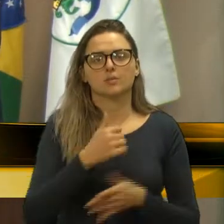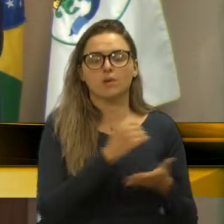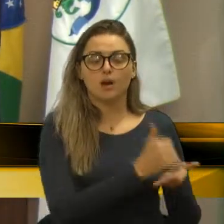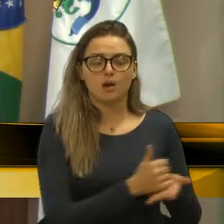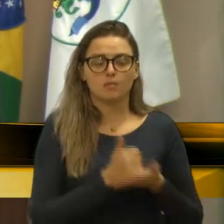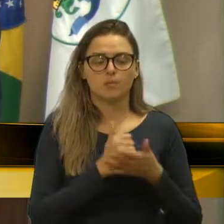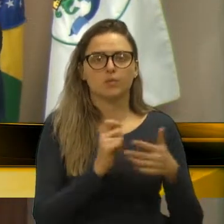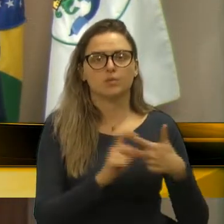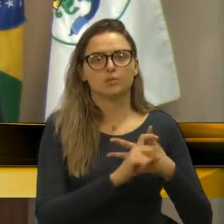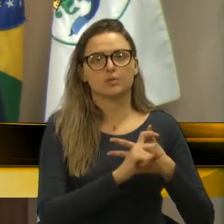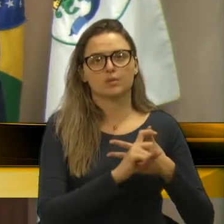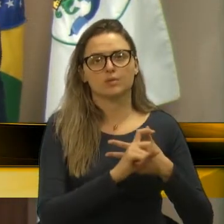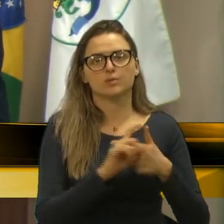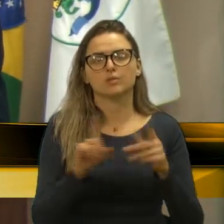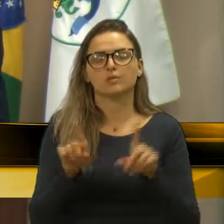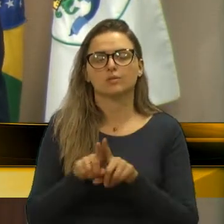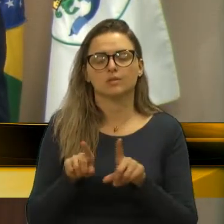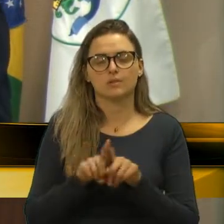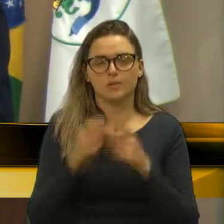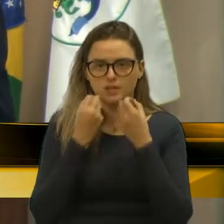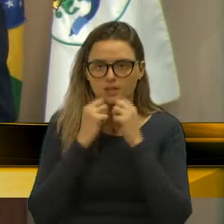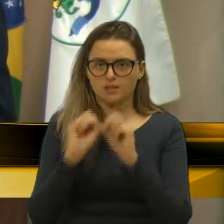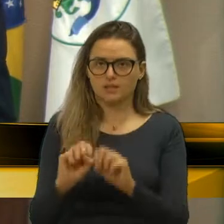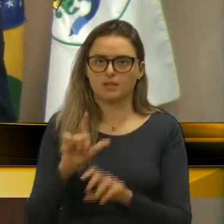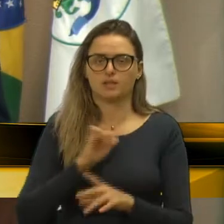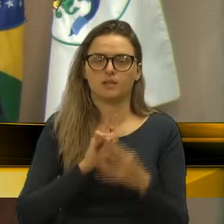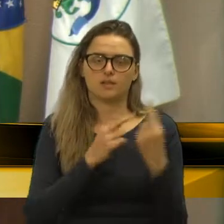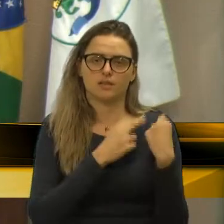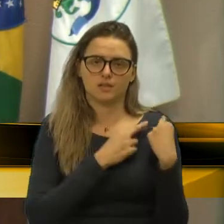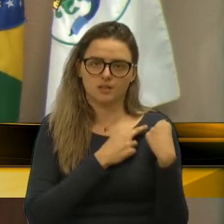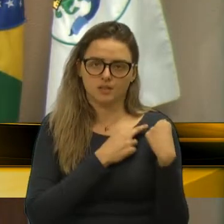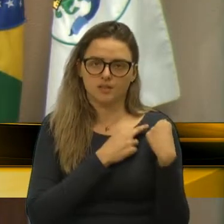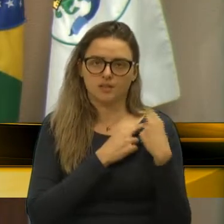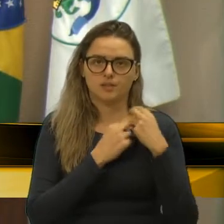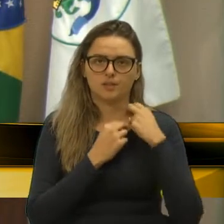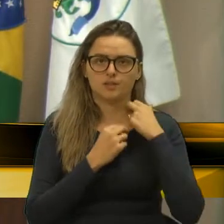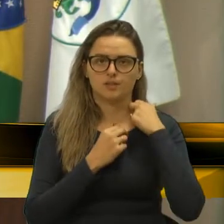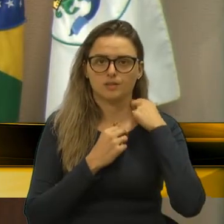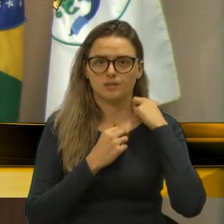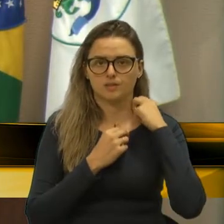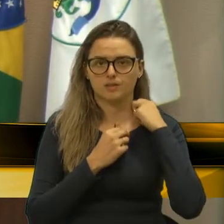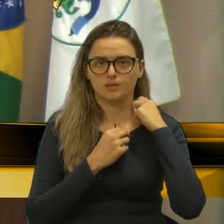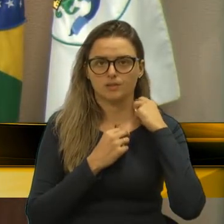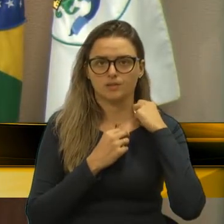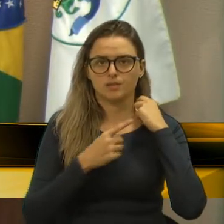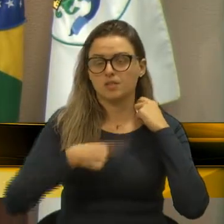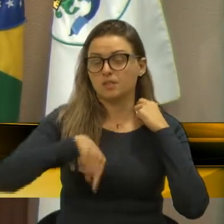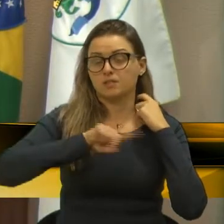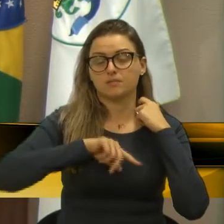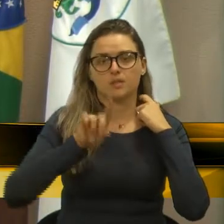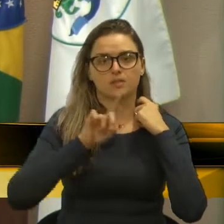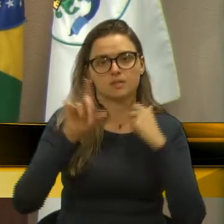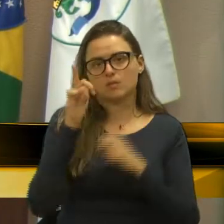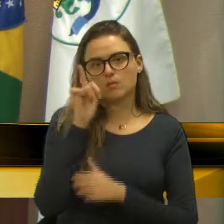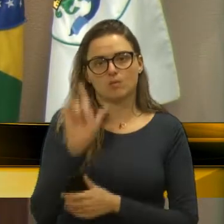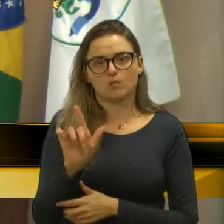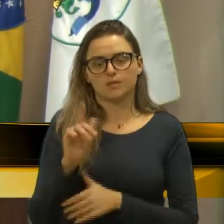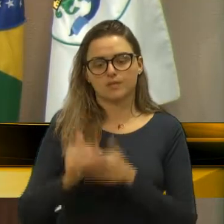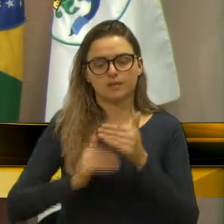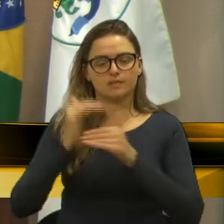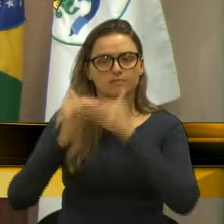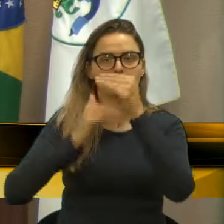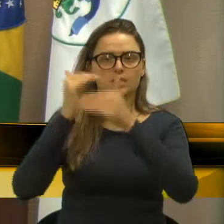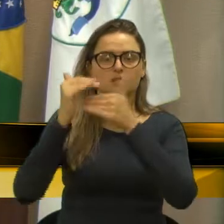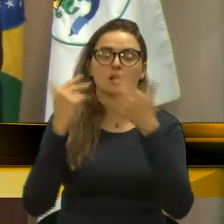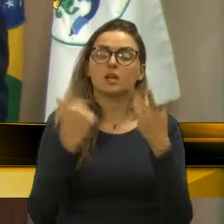das secretarias que competem. E, muitas vezes, a gente não consegue evoluir, por